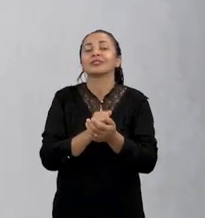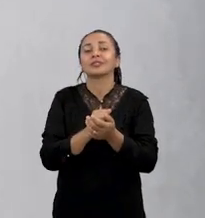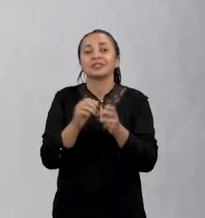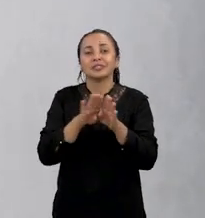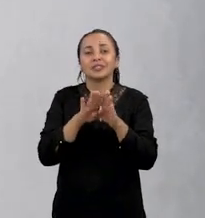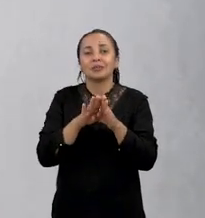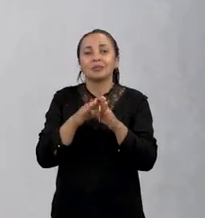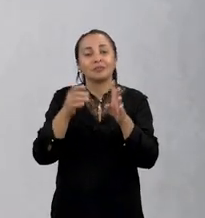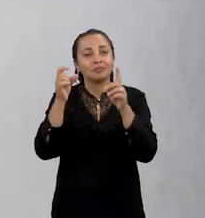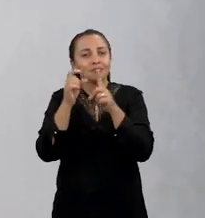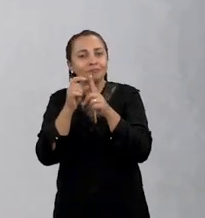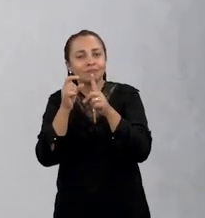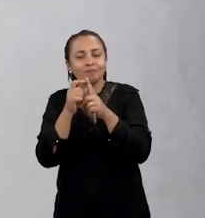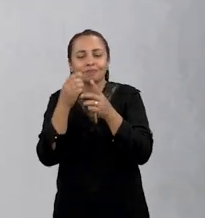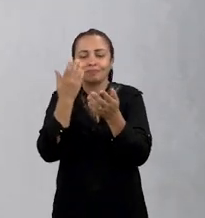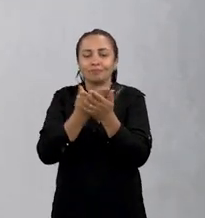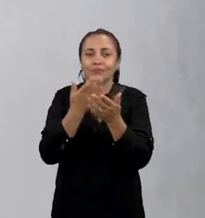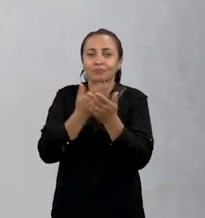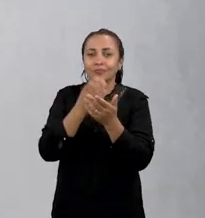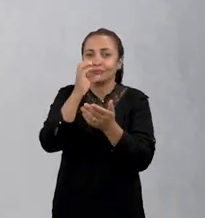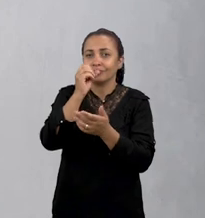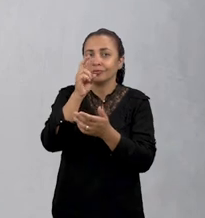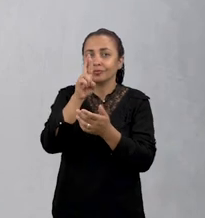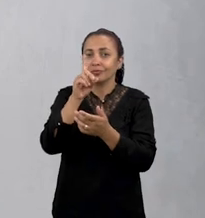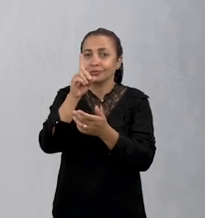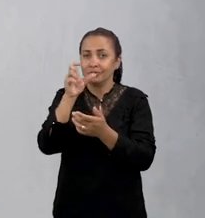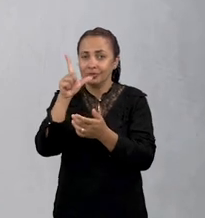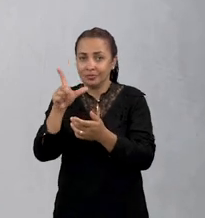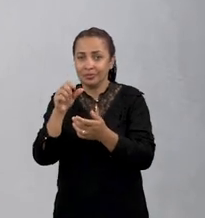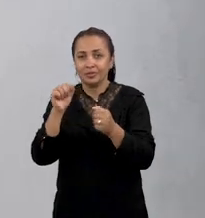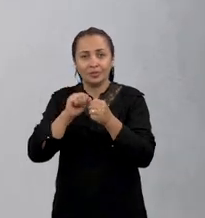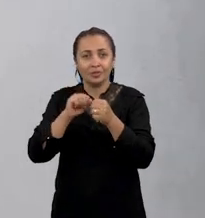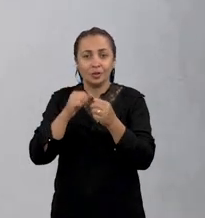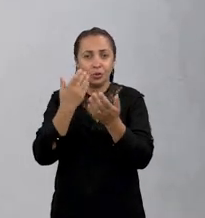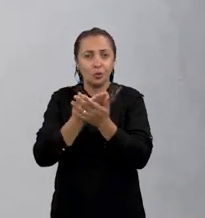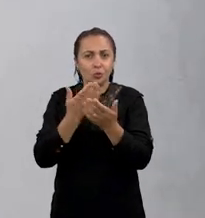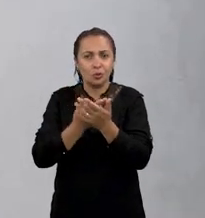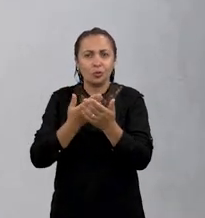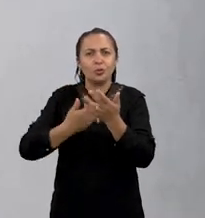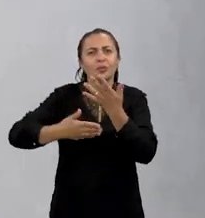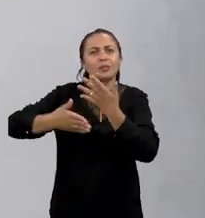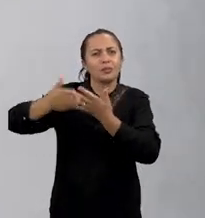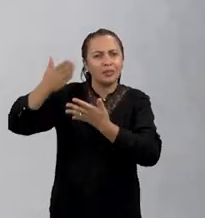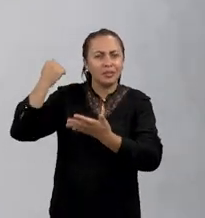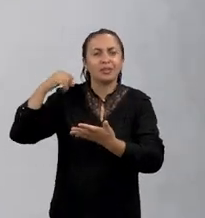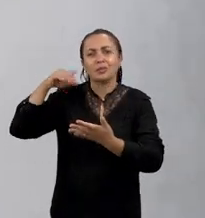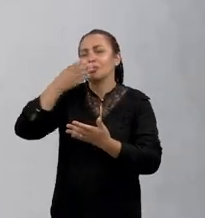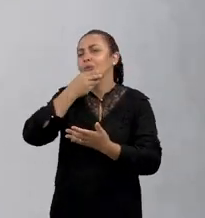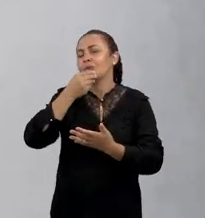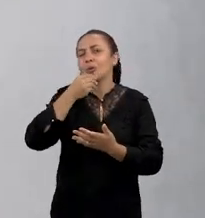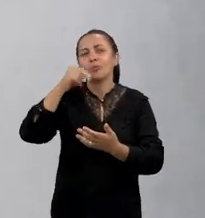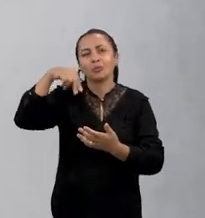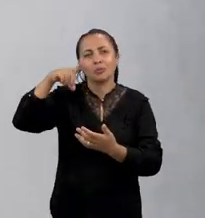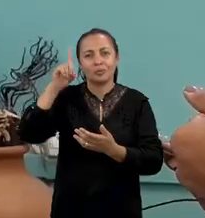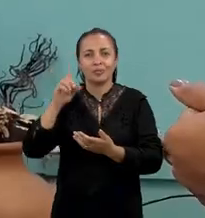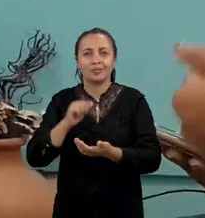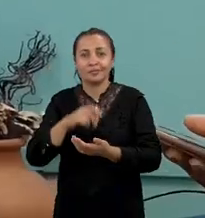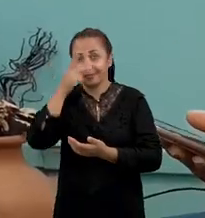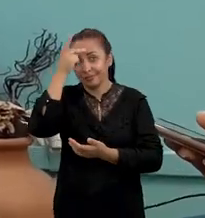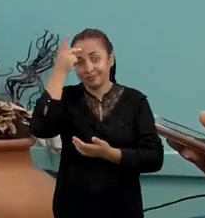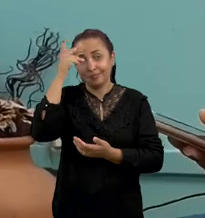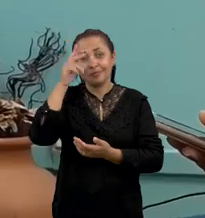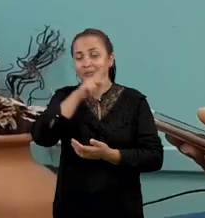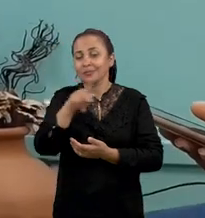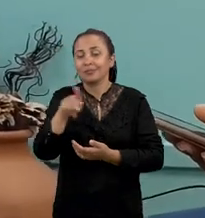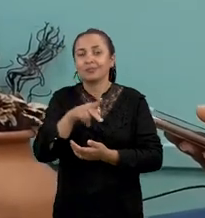principalmente através da palavra. E estudar o cordel é fazer um estudo antropológico mesmo da história do homem do Nordeste. Para